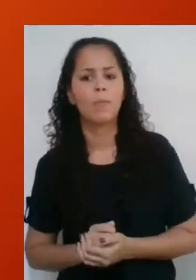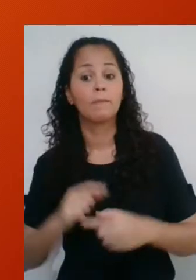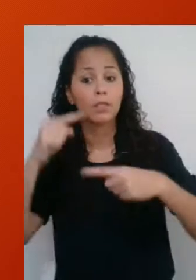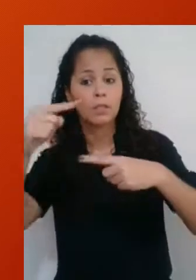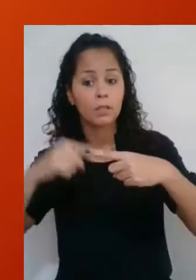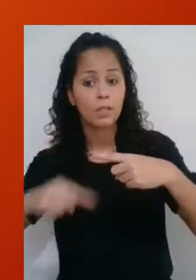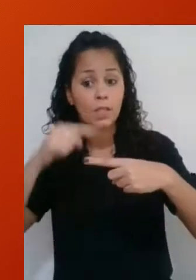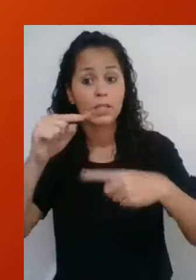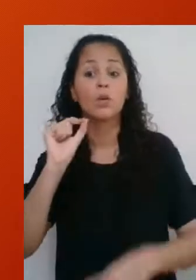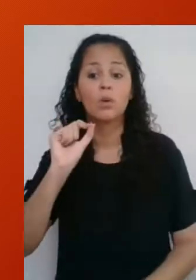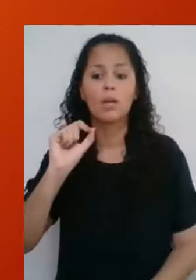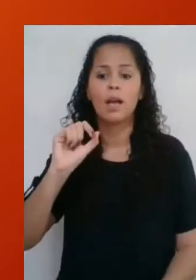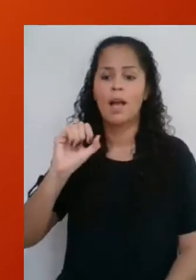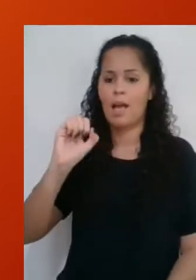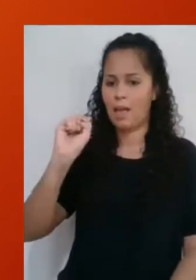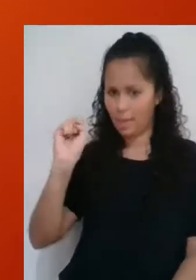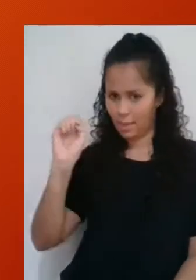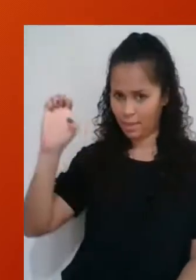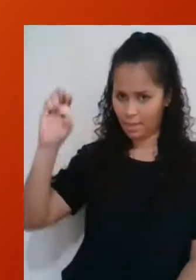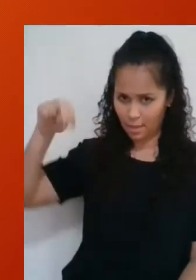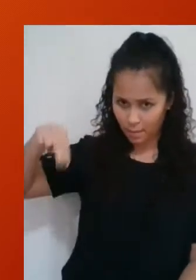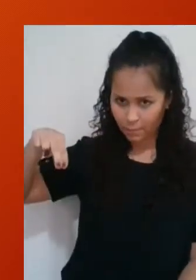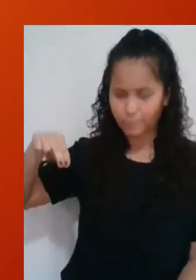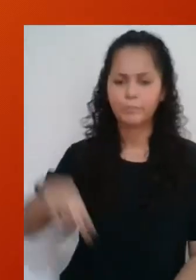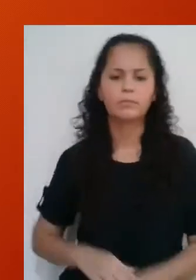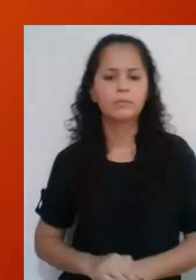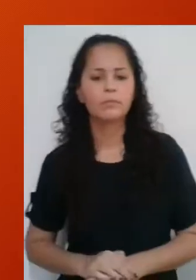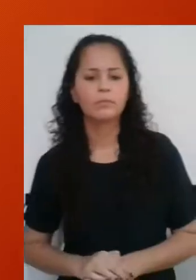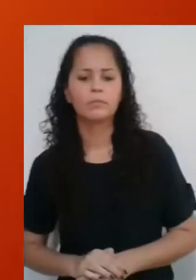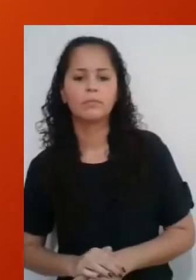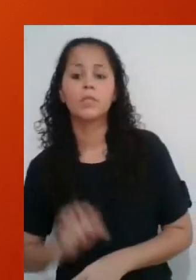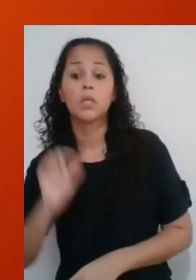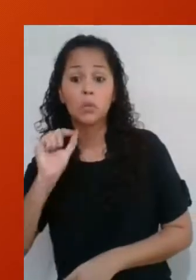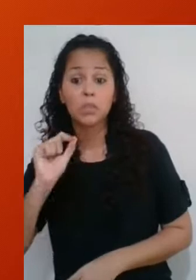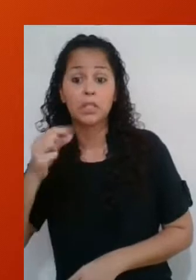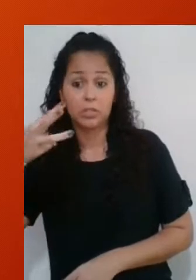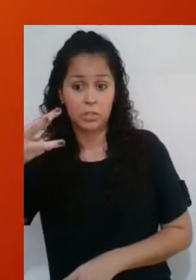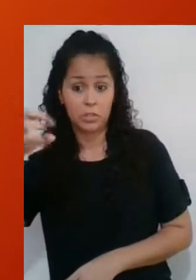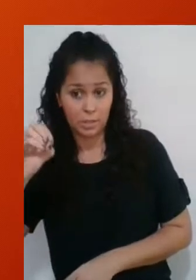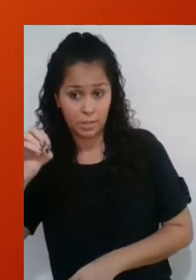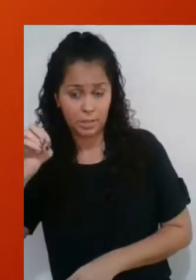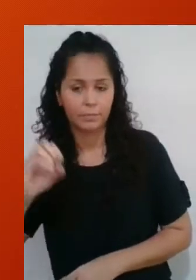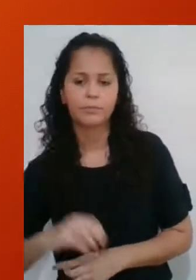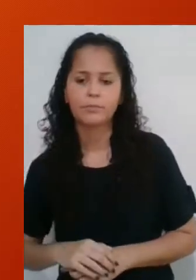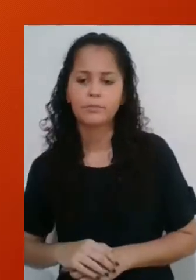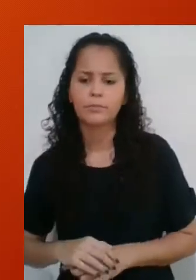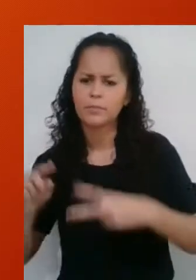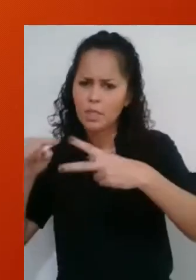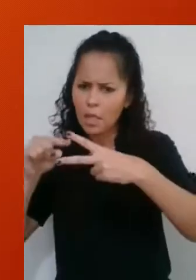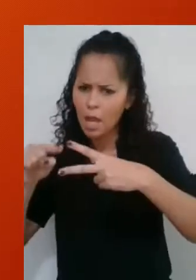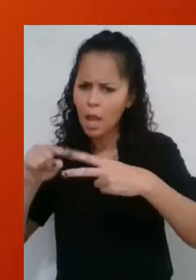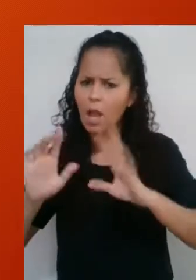remete à razão denominada seno. Dessa forma, a razão entre o cateto oposto e a hipotenusa é o seno